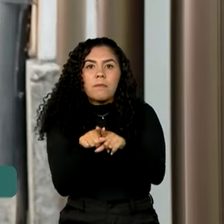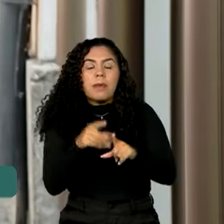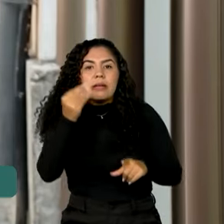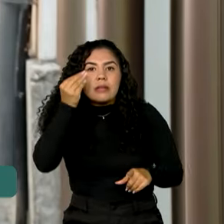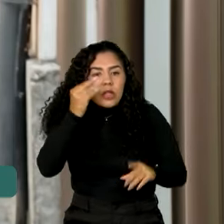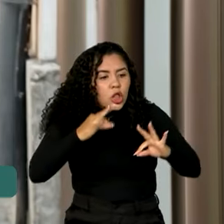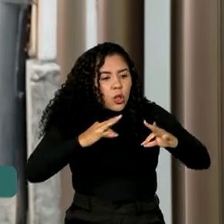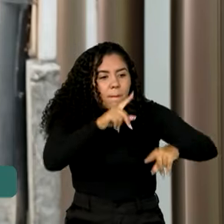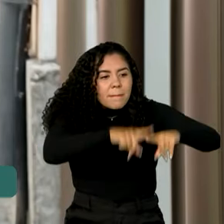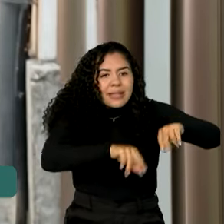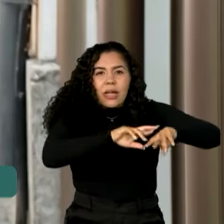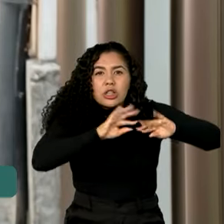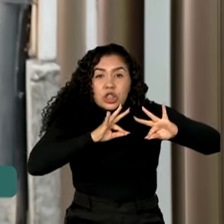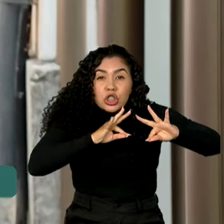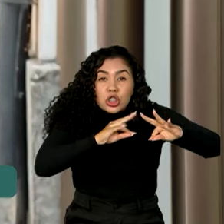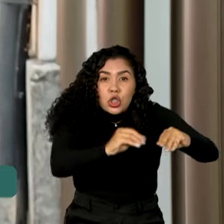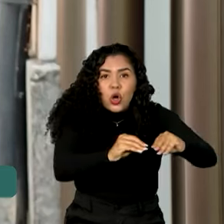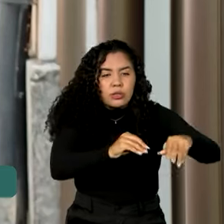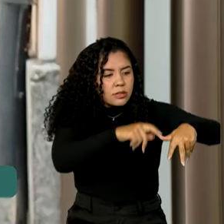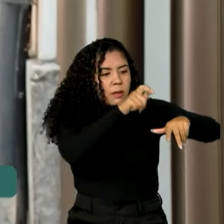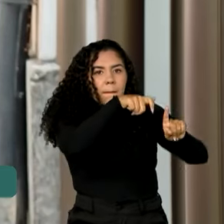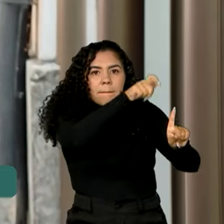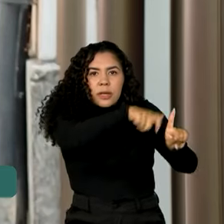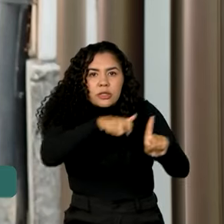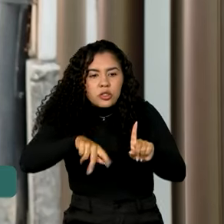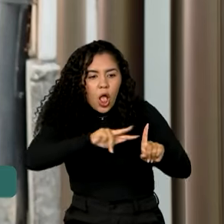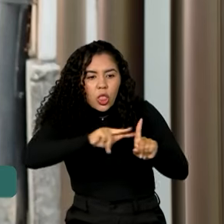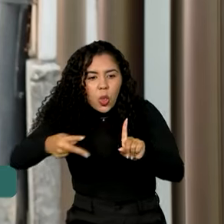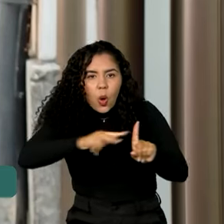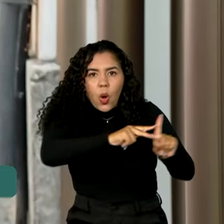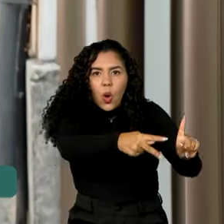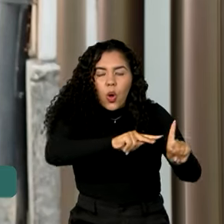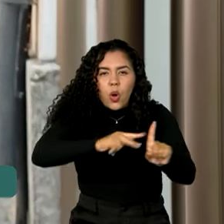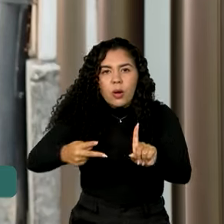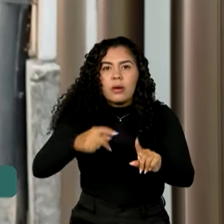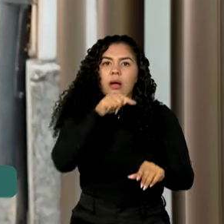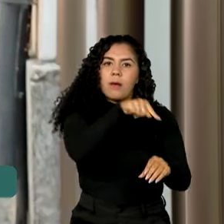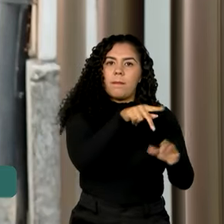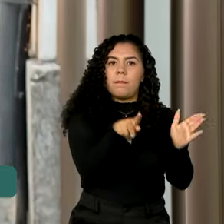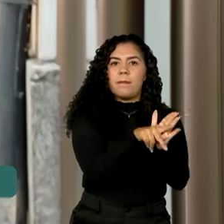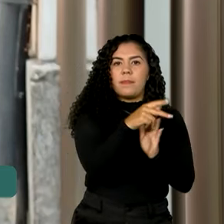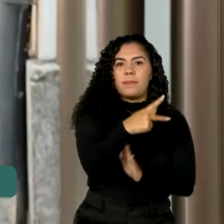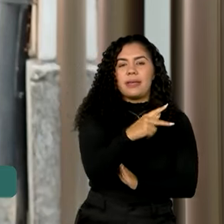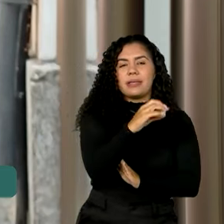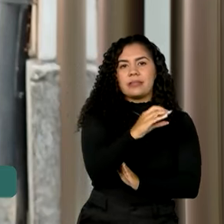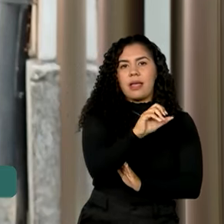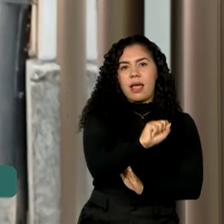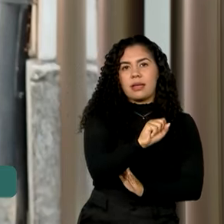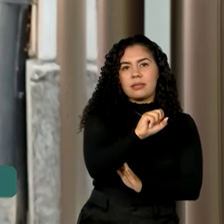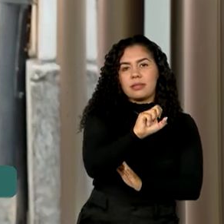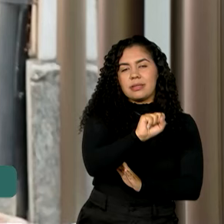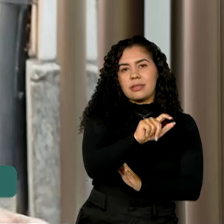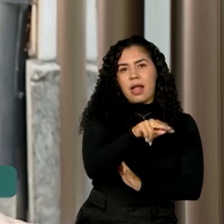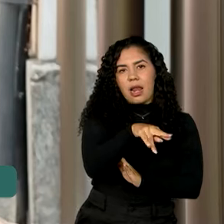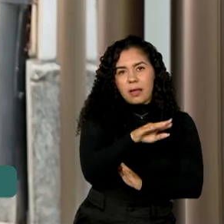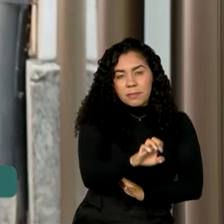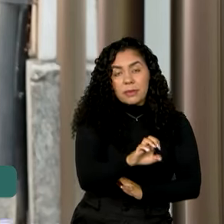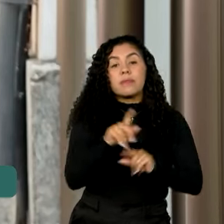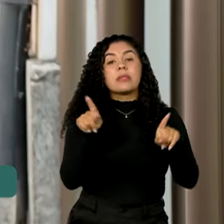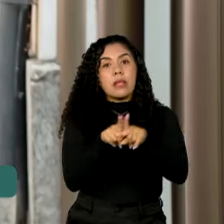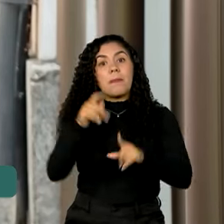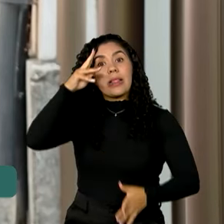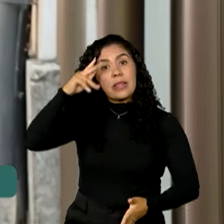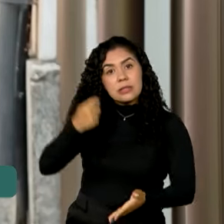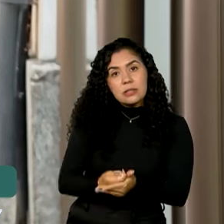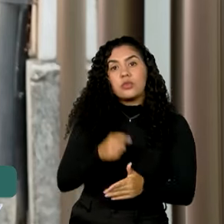de todos os doadores feitas pelo laboratório PCS Saleme. Determinou ainda que esses